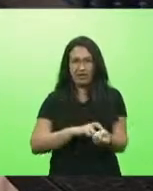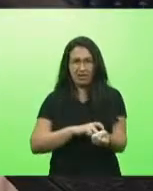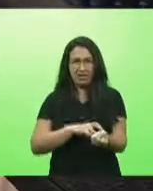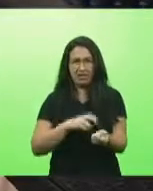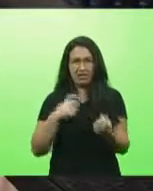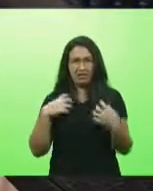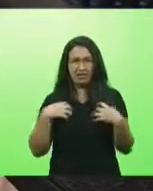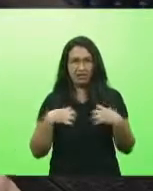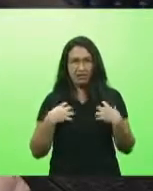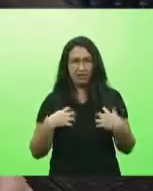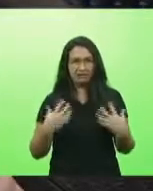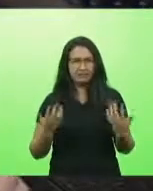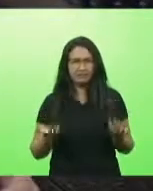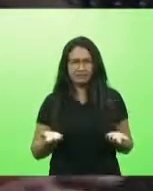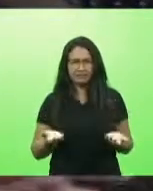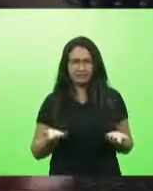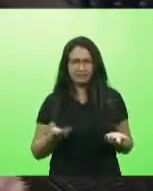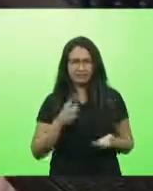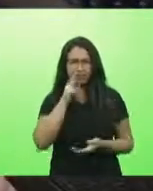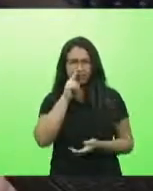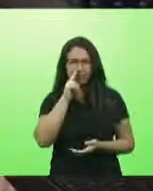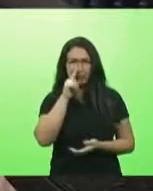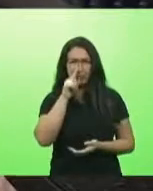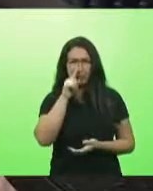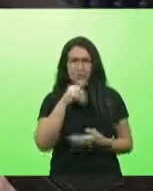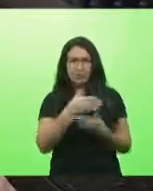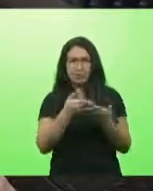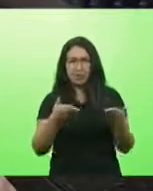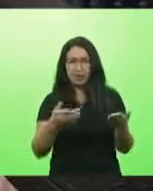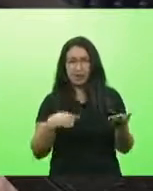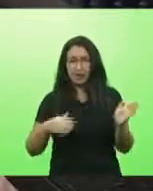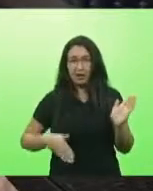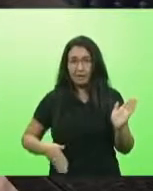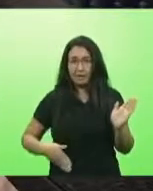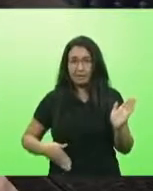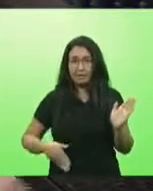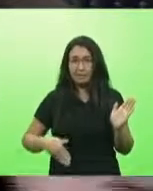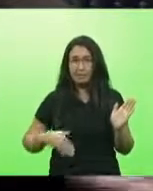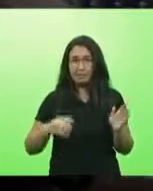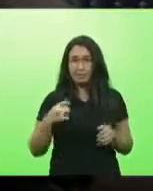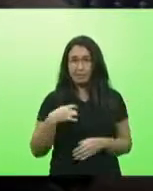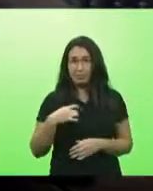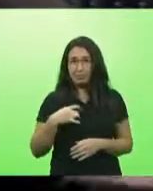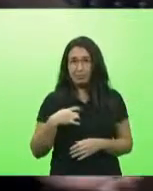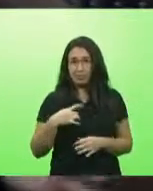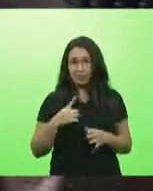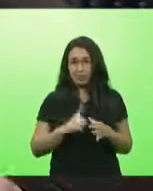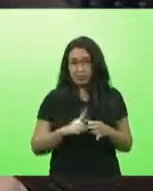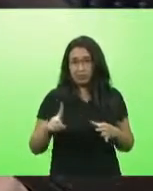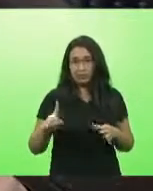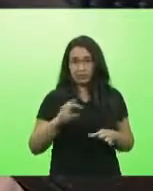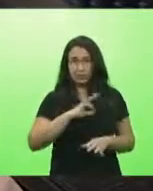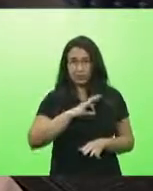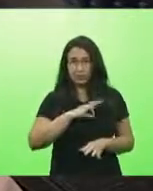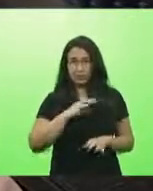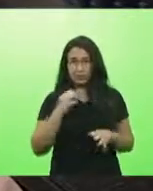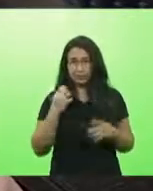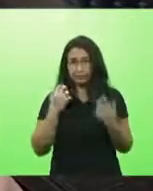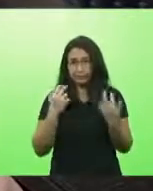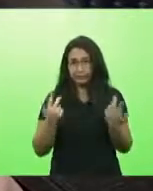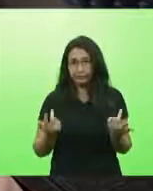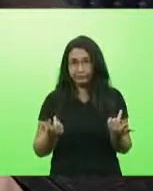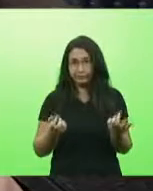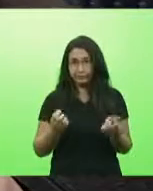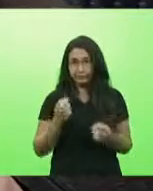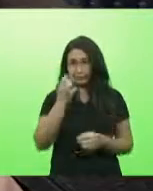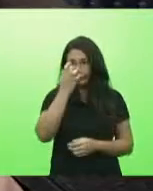eu estou determinada região é perigosa o cara que tem medo de bandido vai embora da polícia ponto e se ele pediu transferência